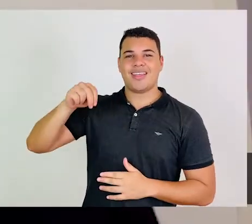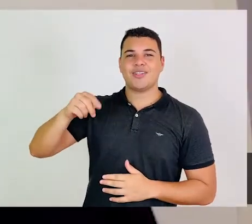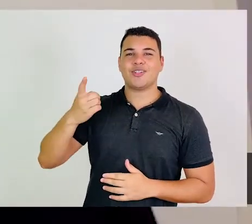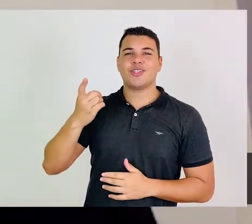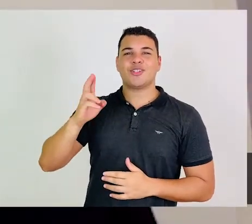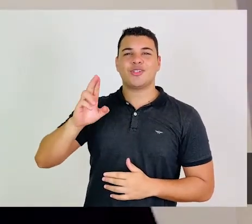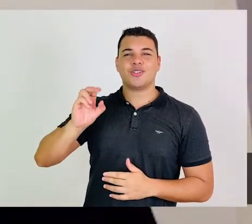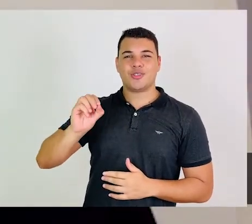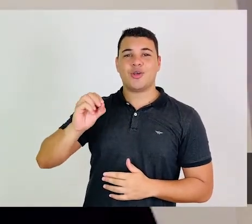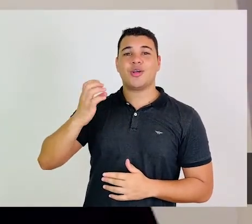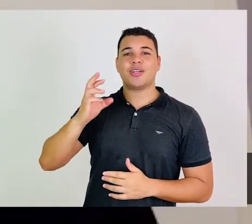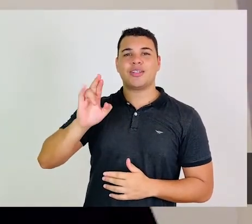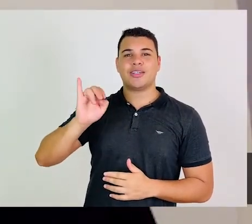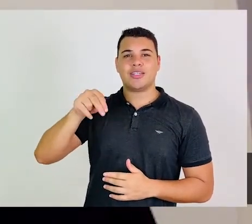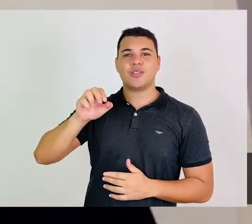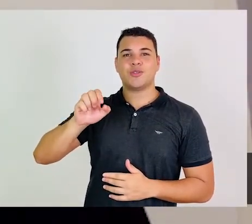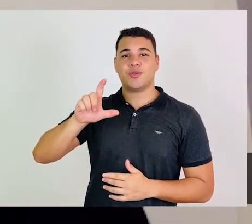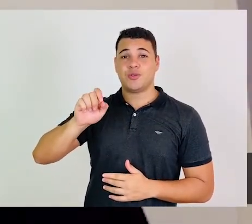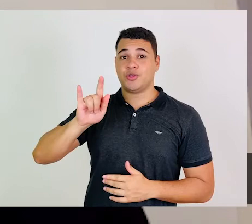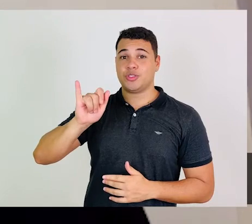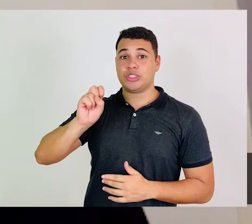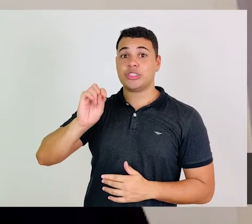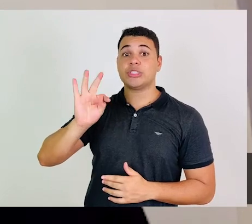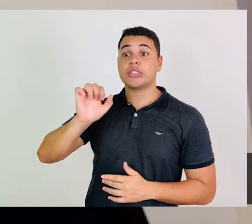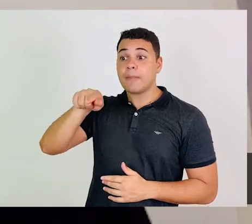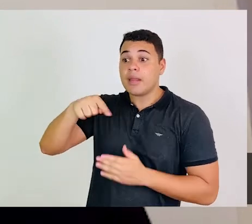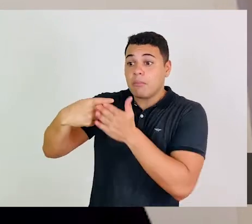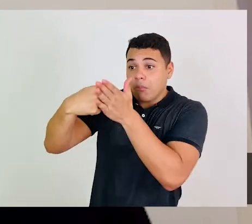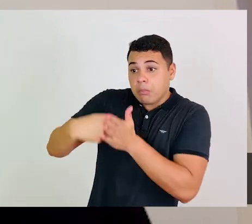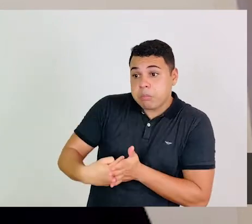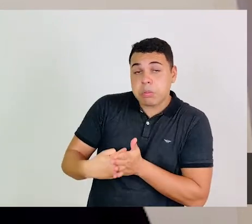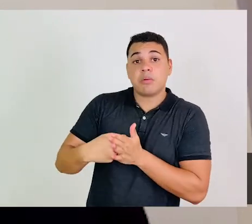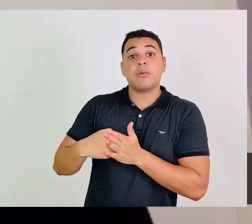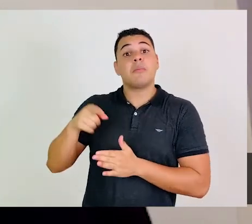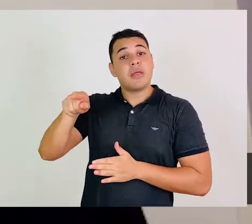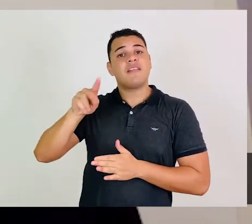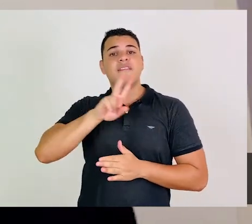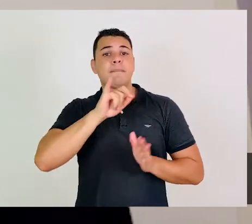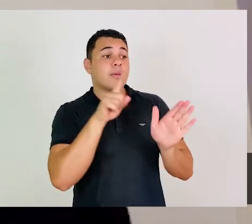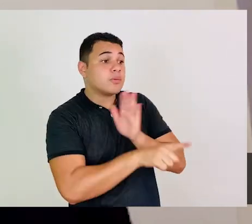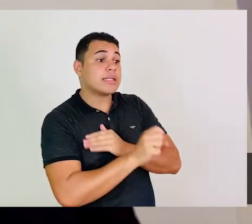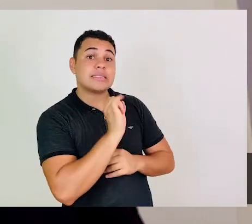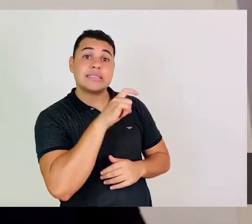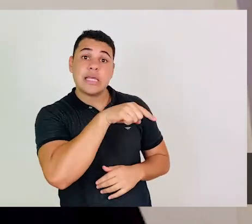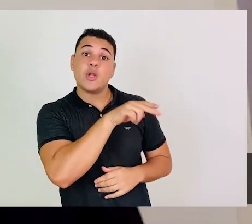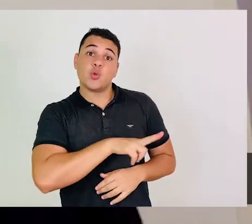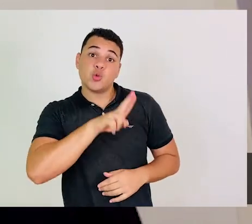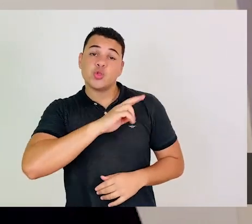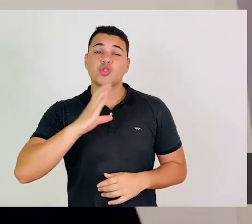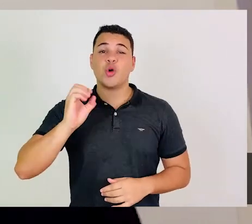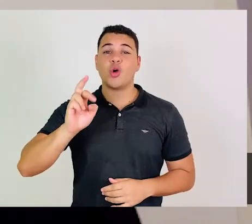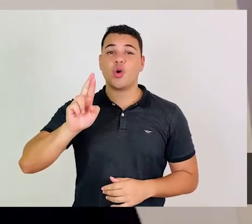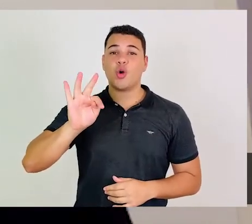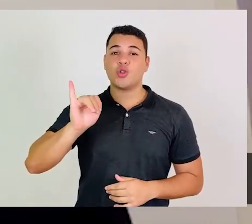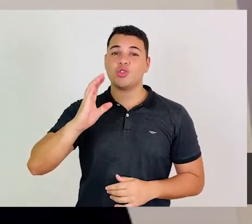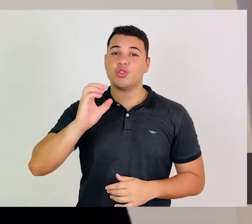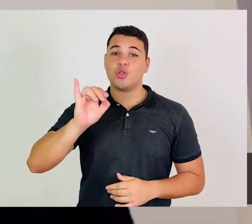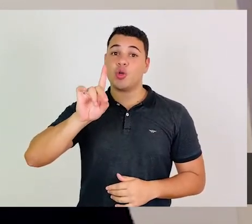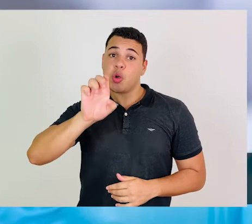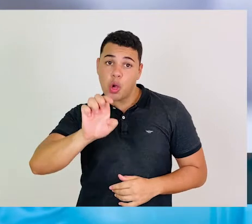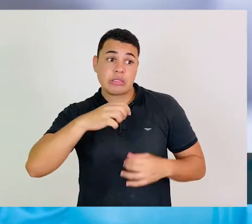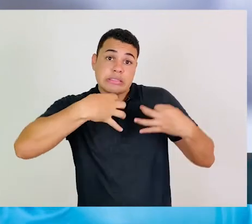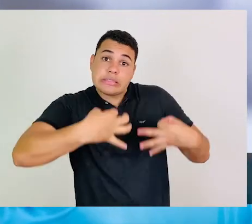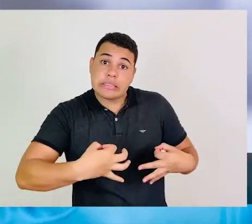um endocrinologista com experiência na área, porque a interpretação dos exames depende também da investigação, o